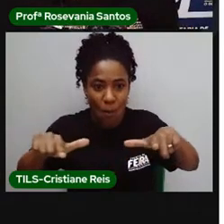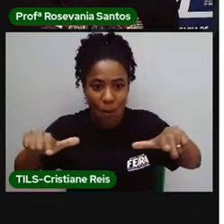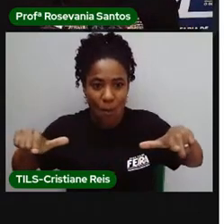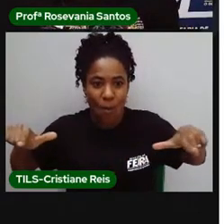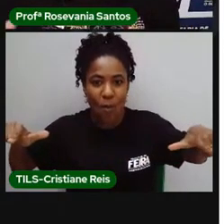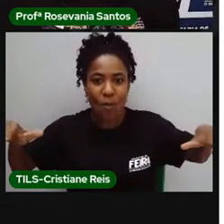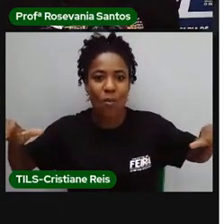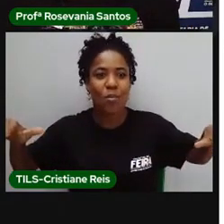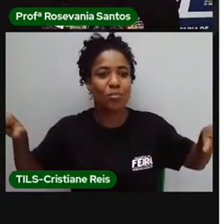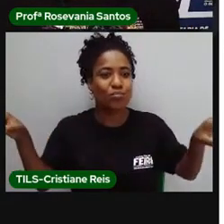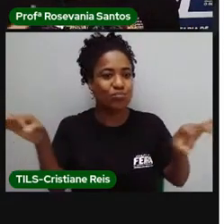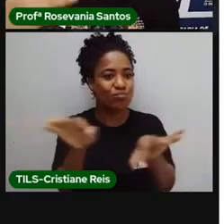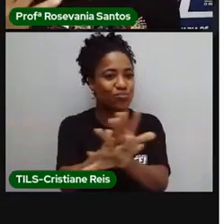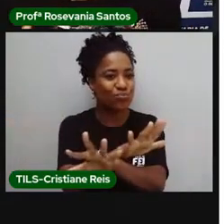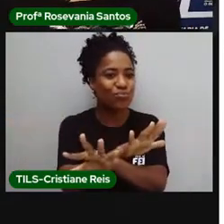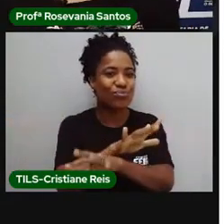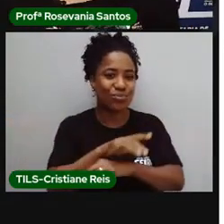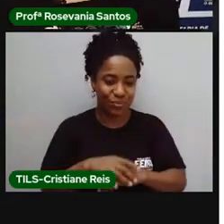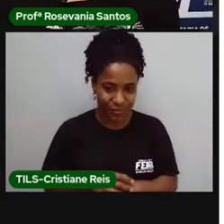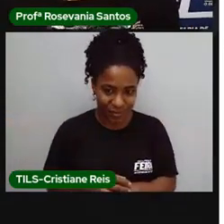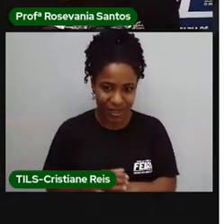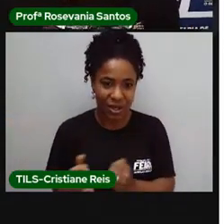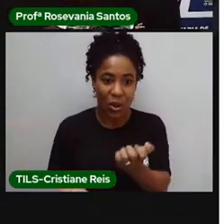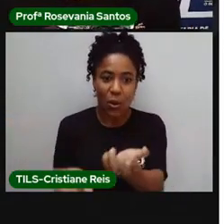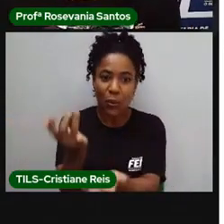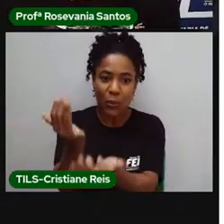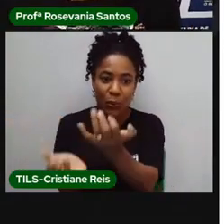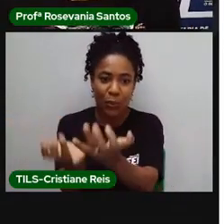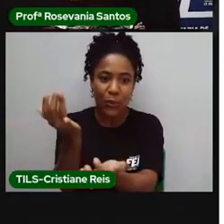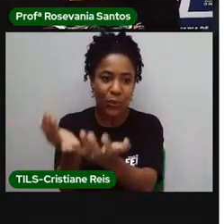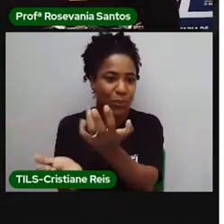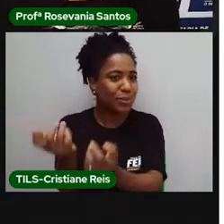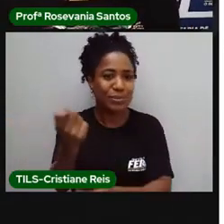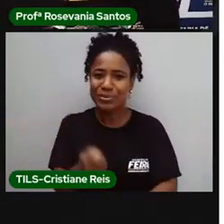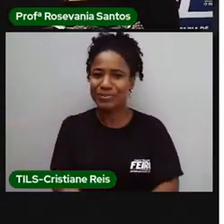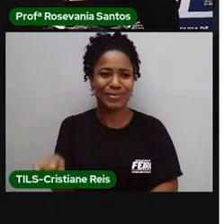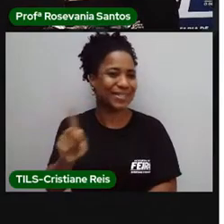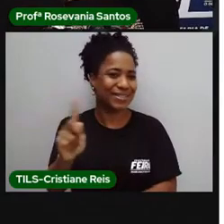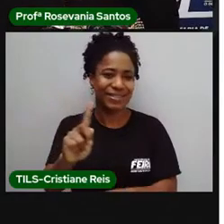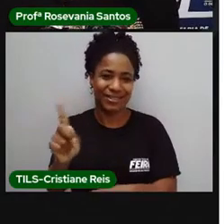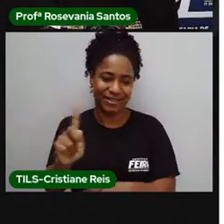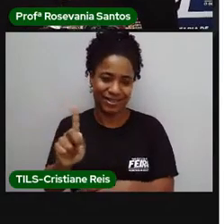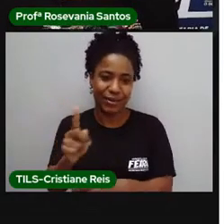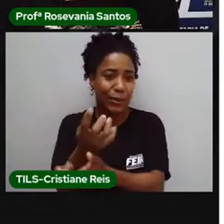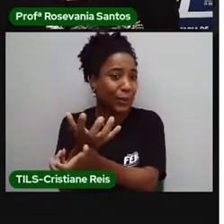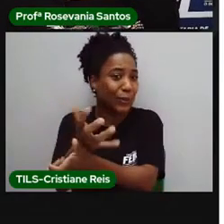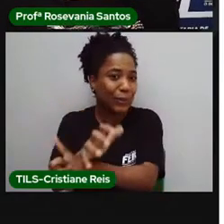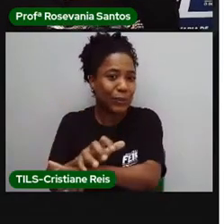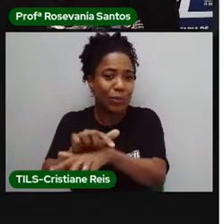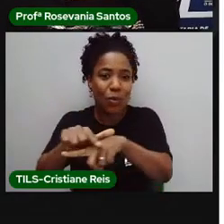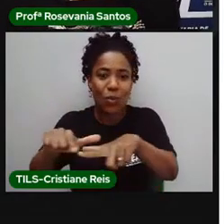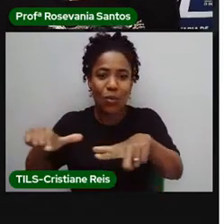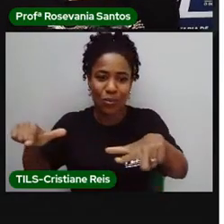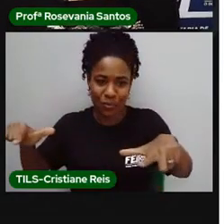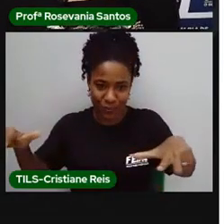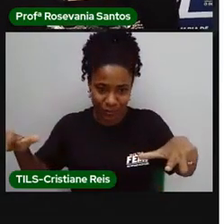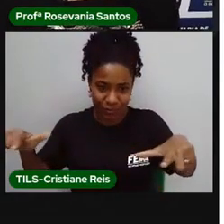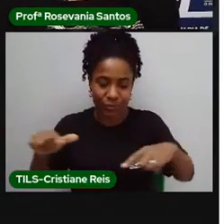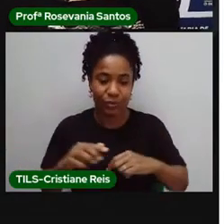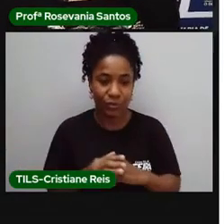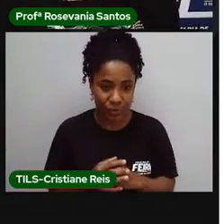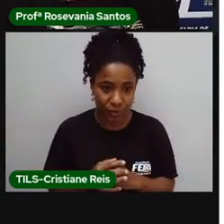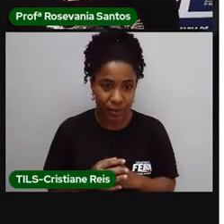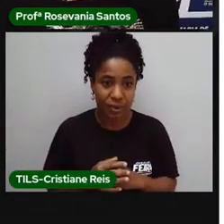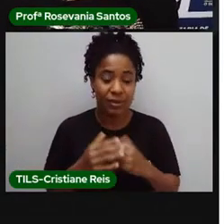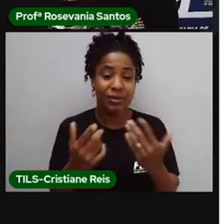limpo. E não precisa, às vezes, das queimadas, como a gente observa em algumas plantações aí. Então, as relações de trabalho